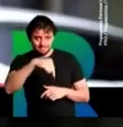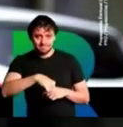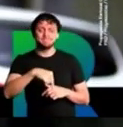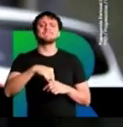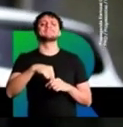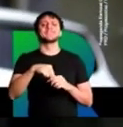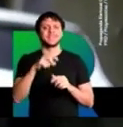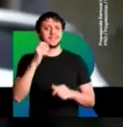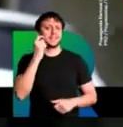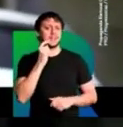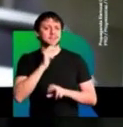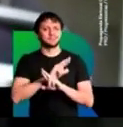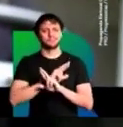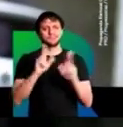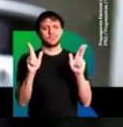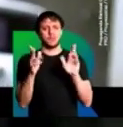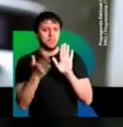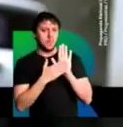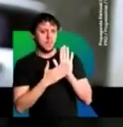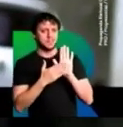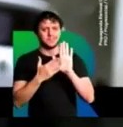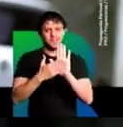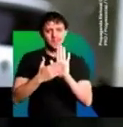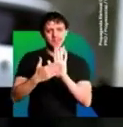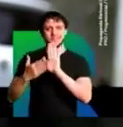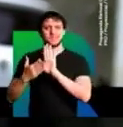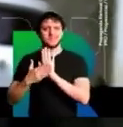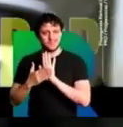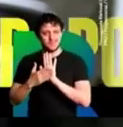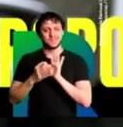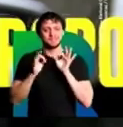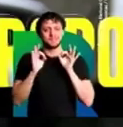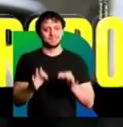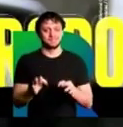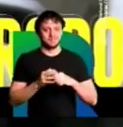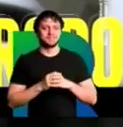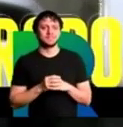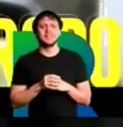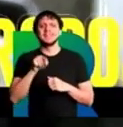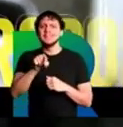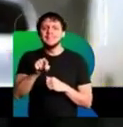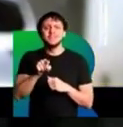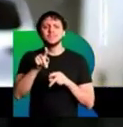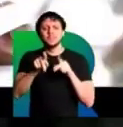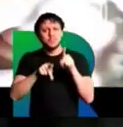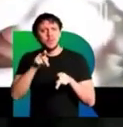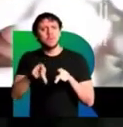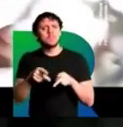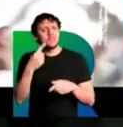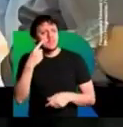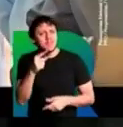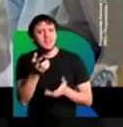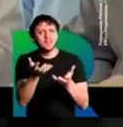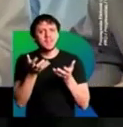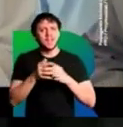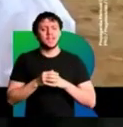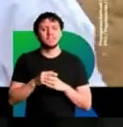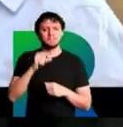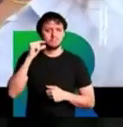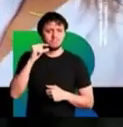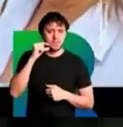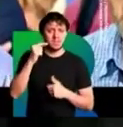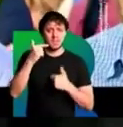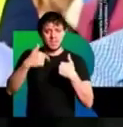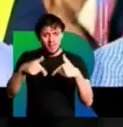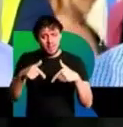Ricardo é bem diferente. É proposta, proposta e proposta. É isso que a população quer ouvir. Ricardo trabalha e